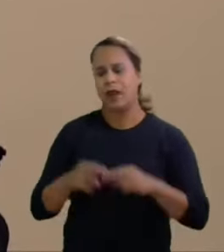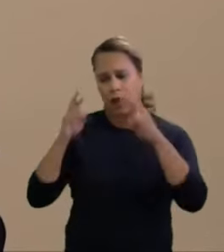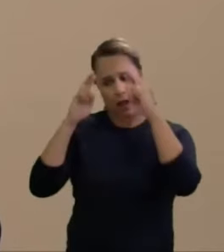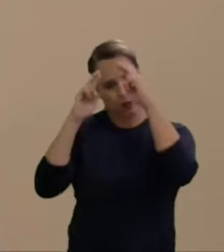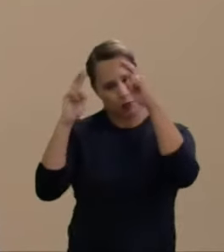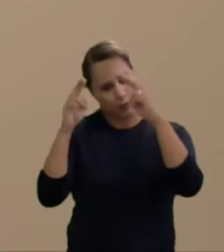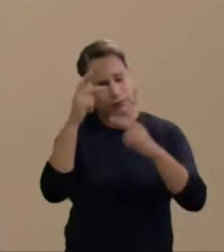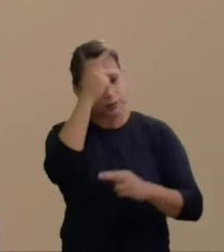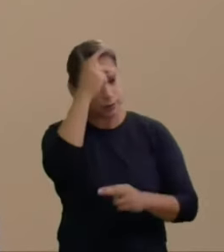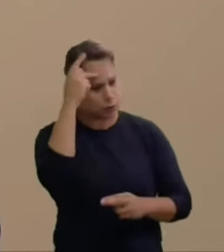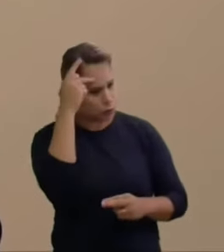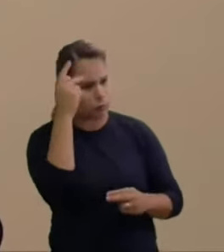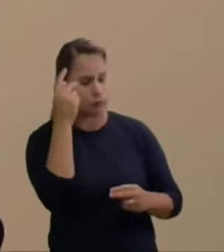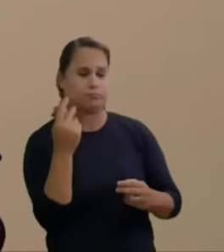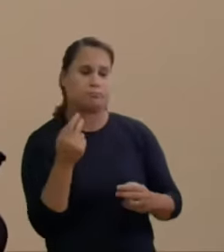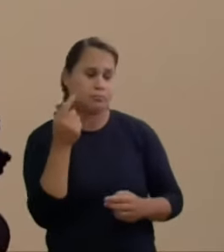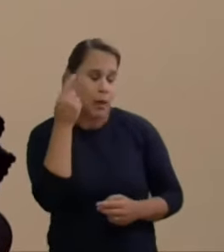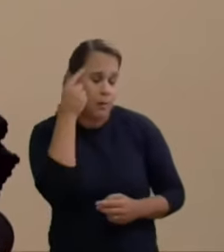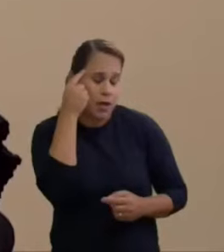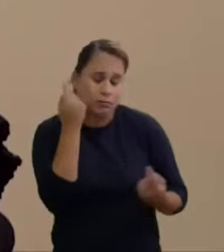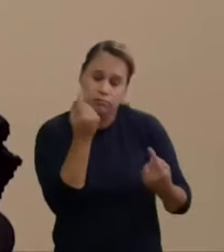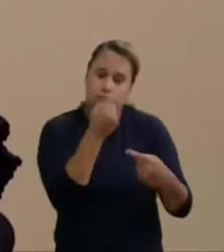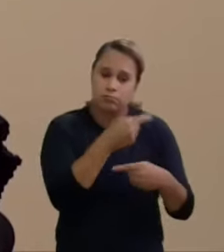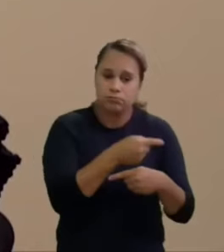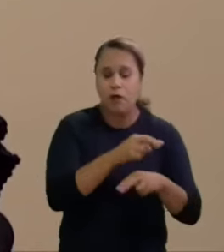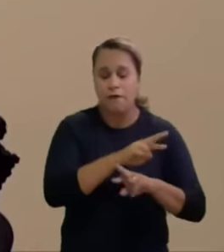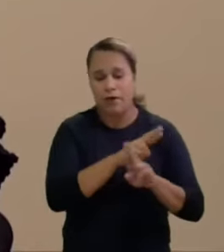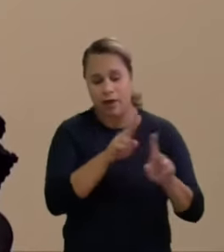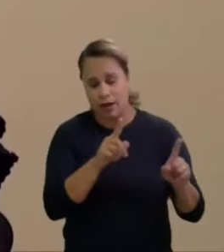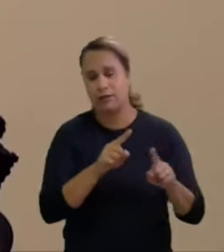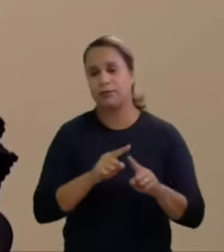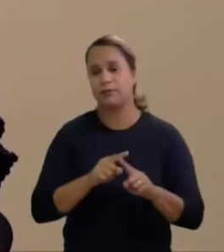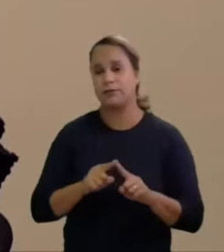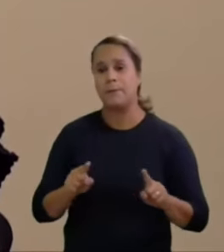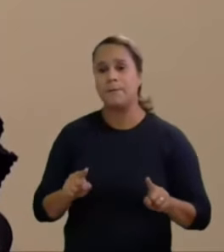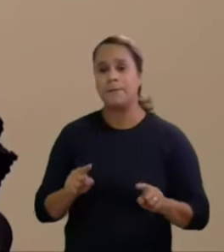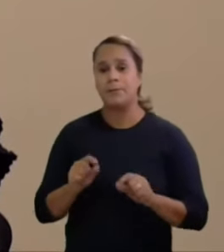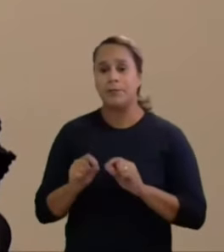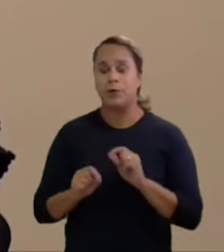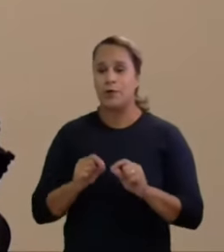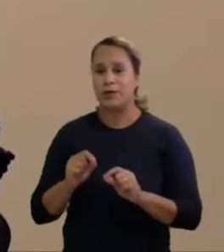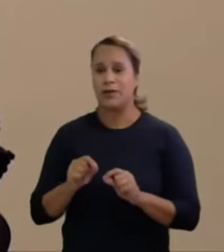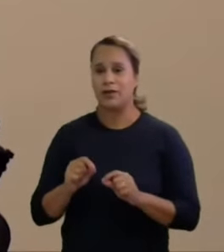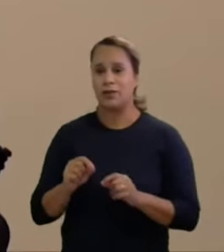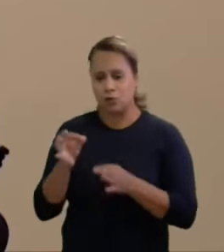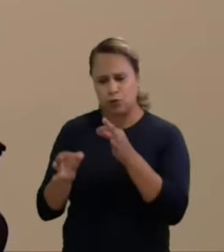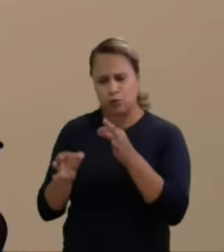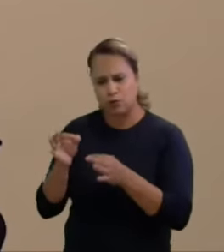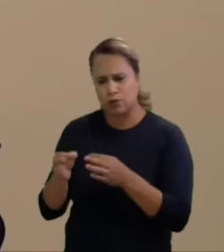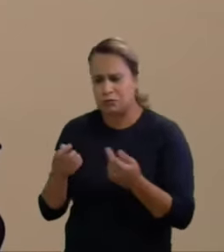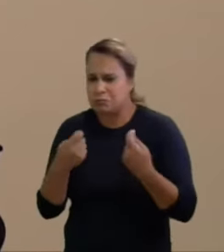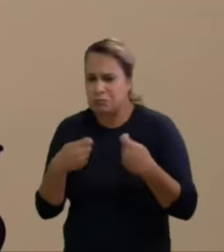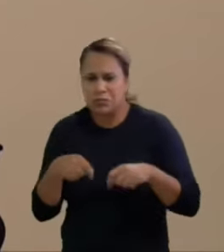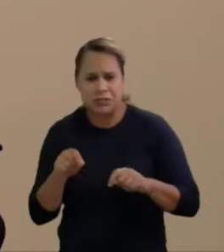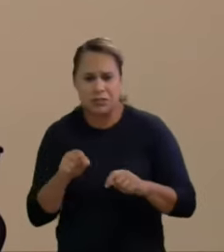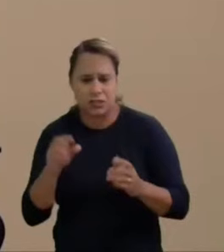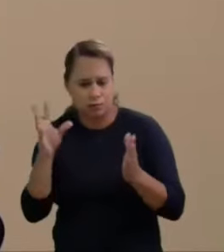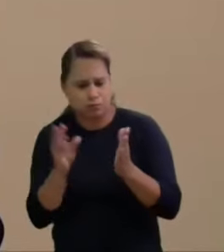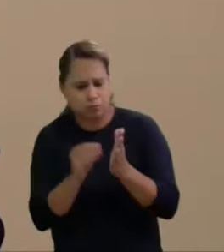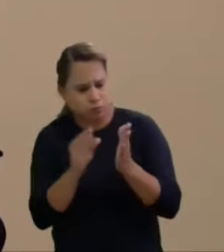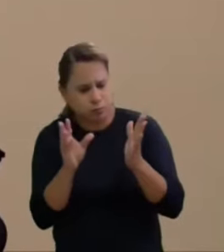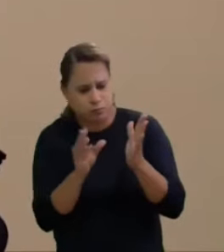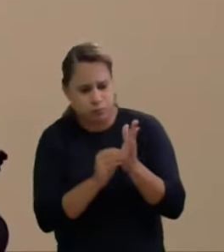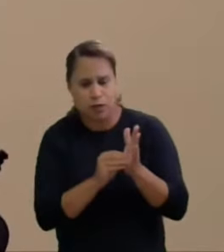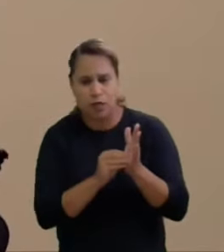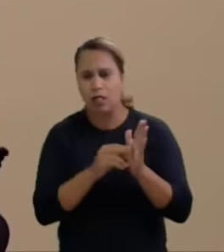diferentemente, não parece ser um hard case, porque o juiz aqui não precisa integrar o conteúdo da norma. Sabemos de antemão